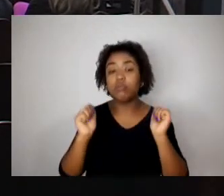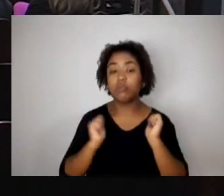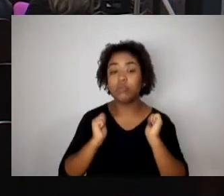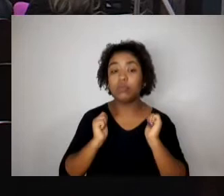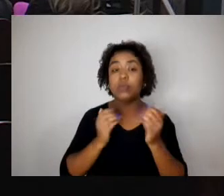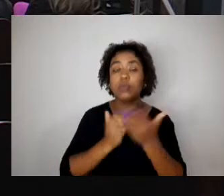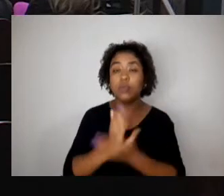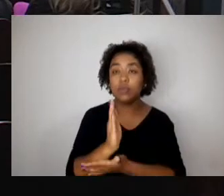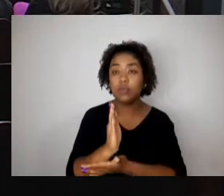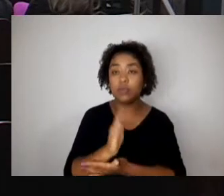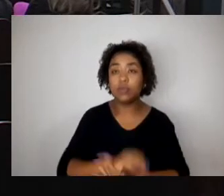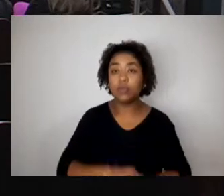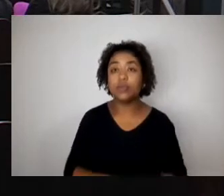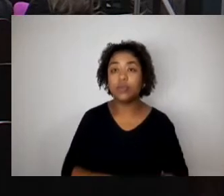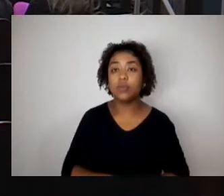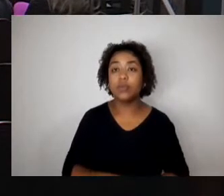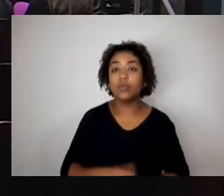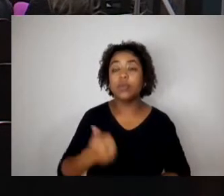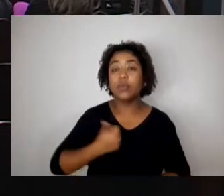Número 7, segunda discussão,